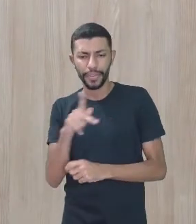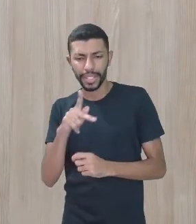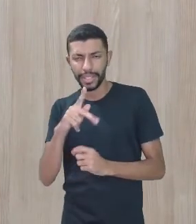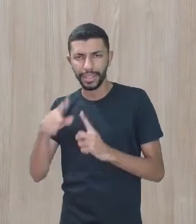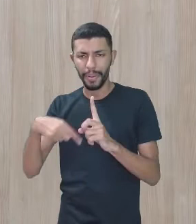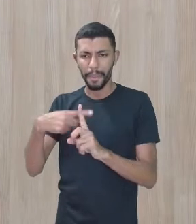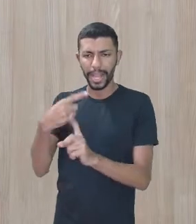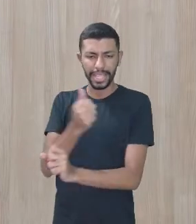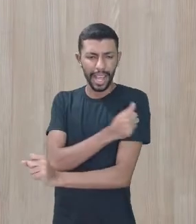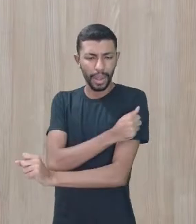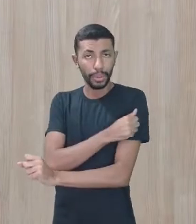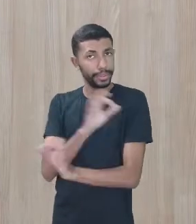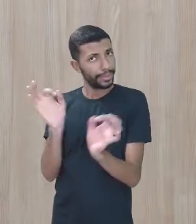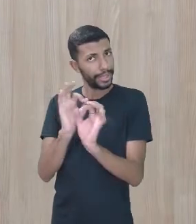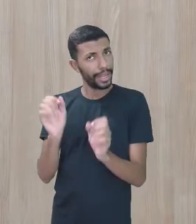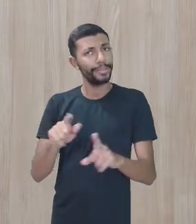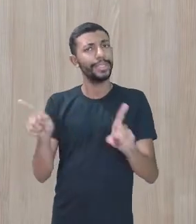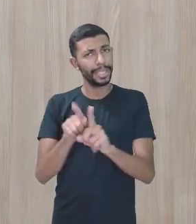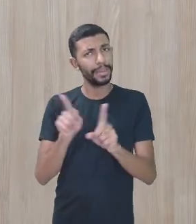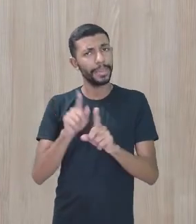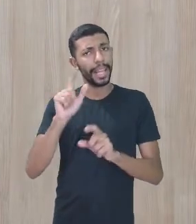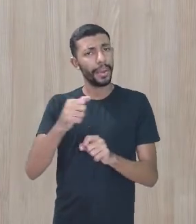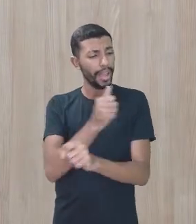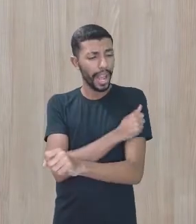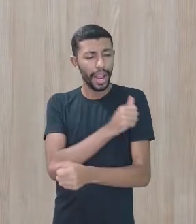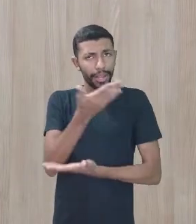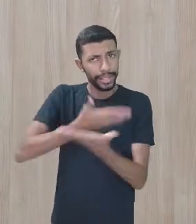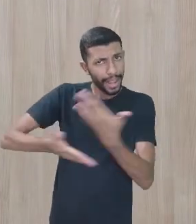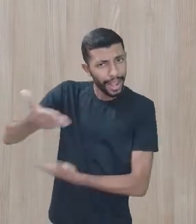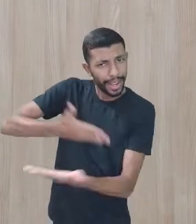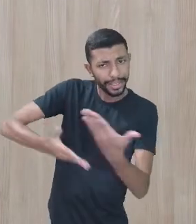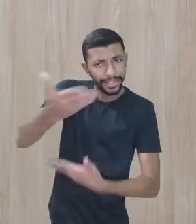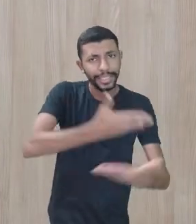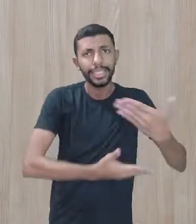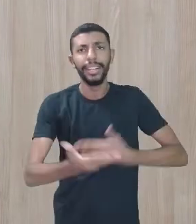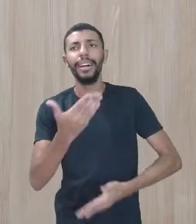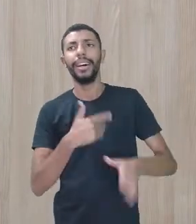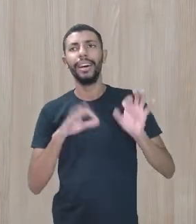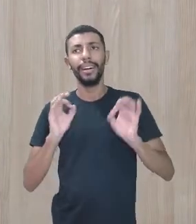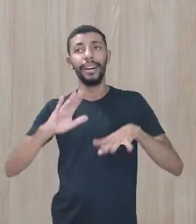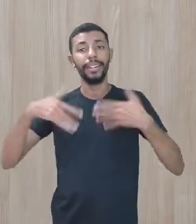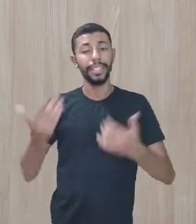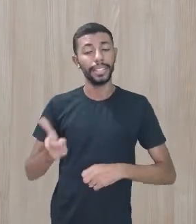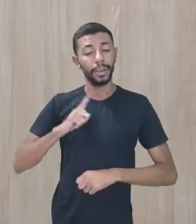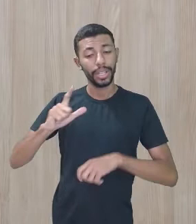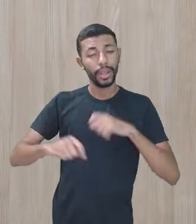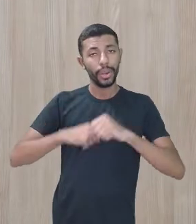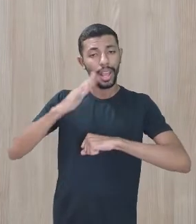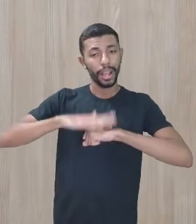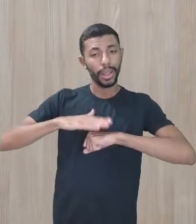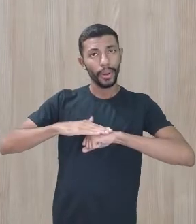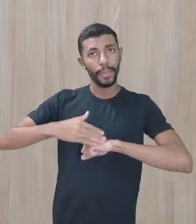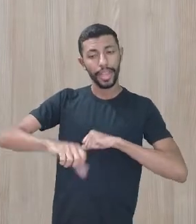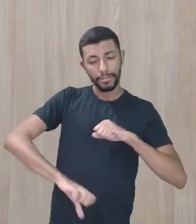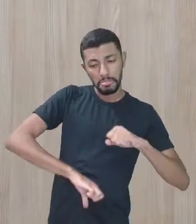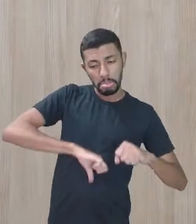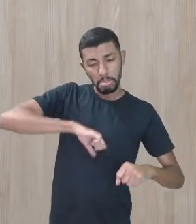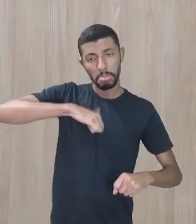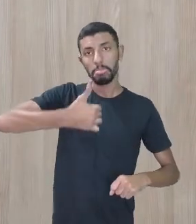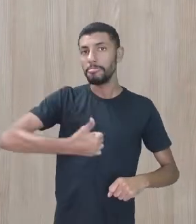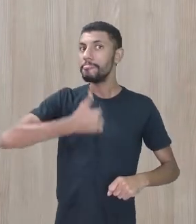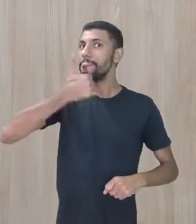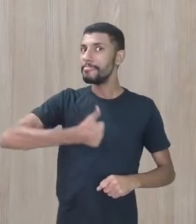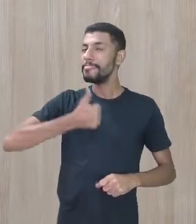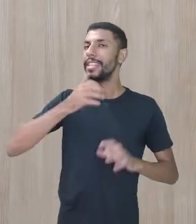estudante, é o estudante com o estudante também. Então, isso traz autonomia, traz autoconfiança e eles